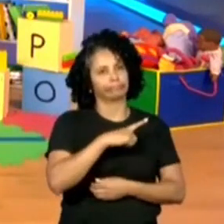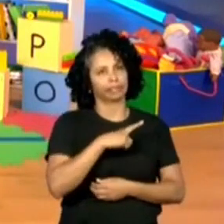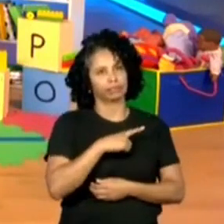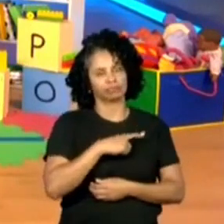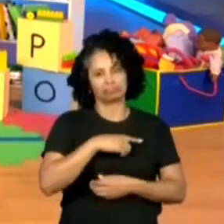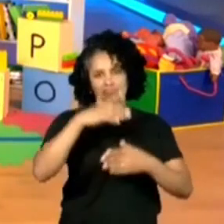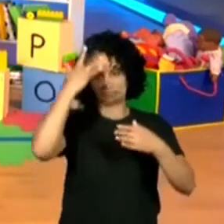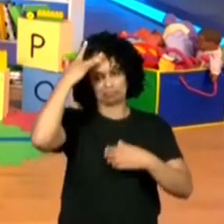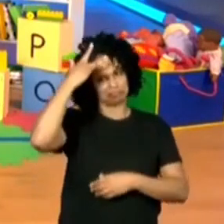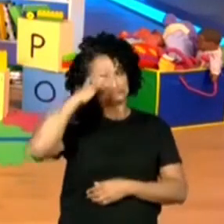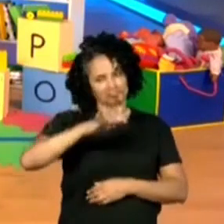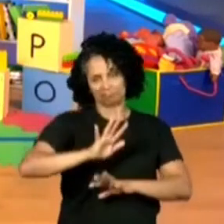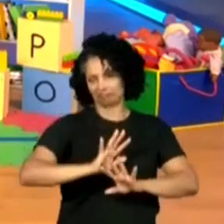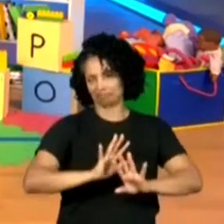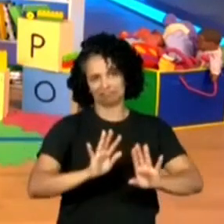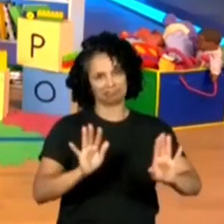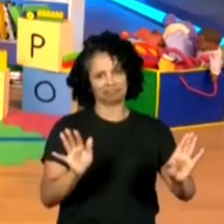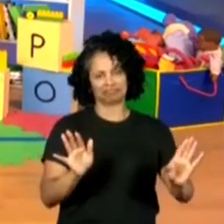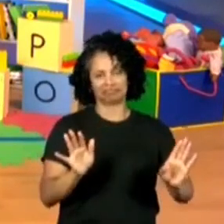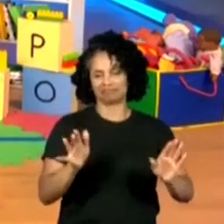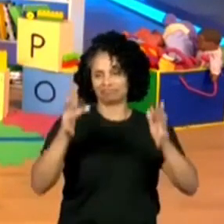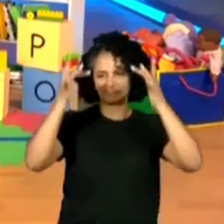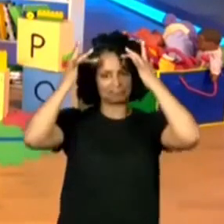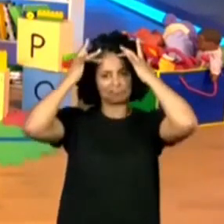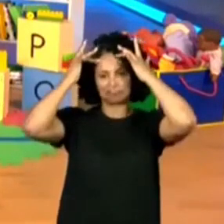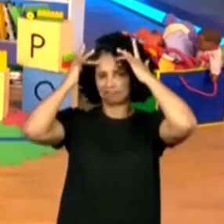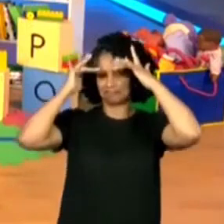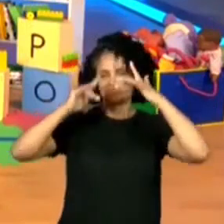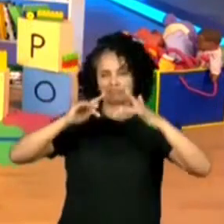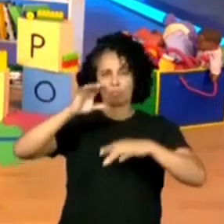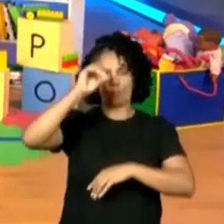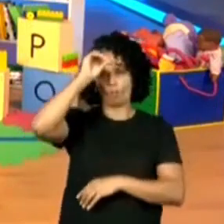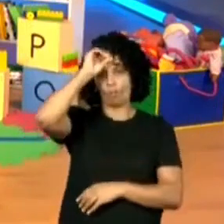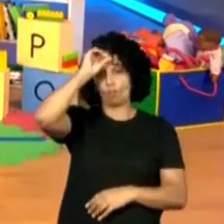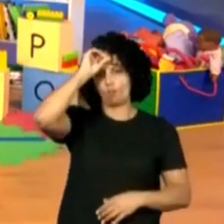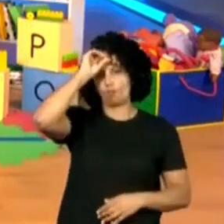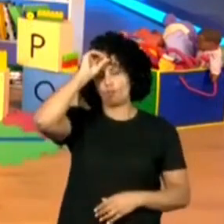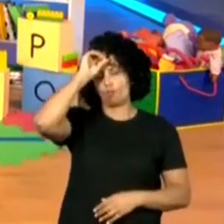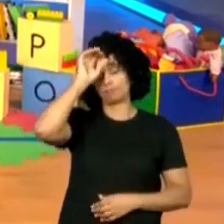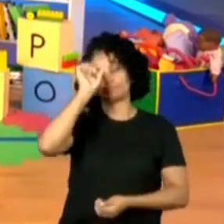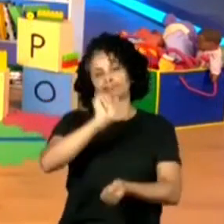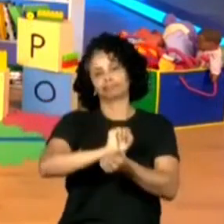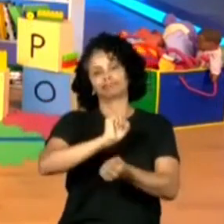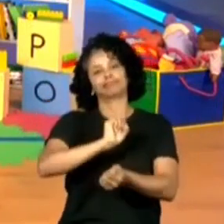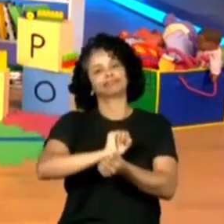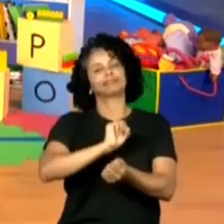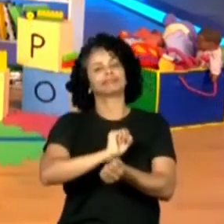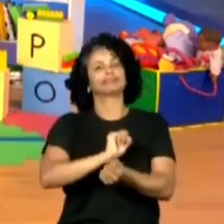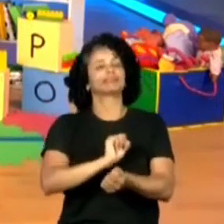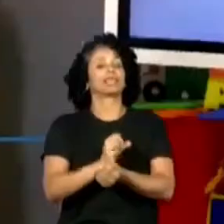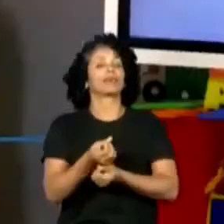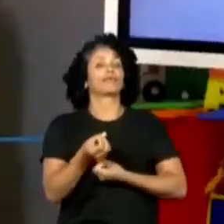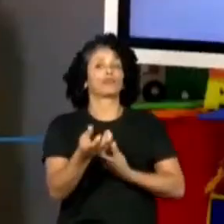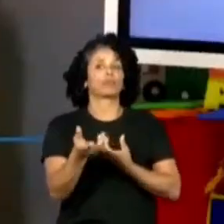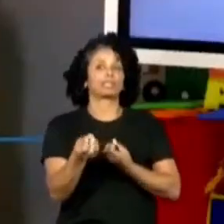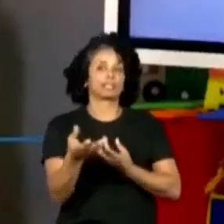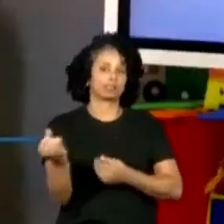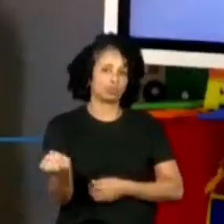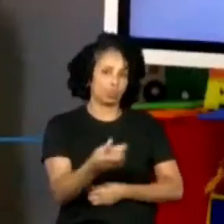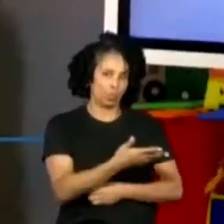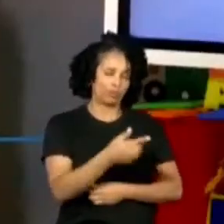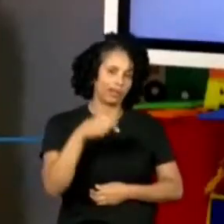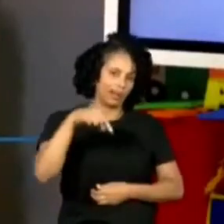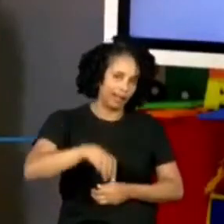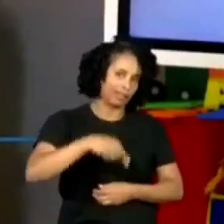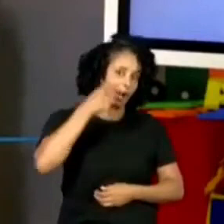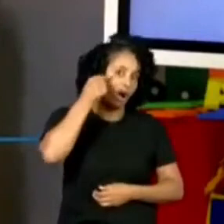nem eu sei. Não, não sabemos. Não sabemos. Tá? Então, vamos aguardar aí novas informações. Como a gente vai estar aqui, né, ao vivo,